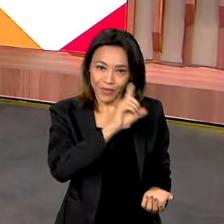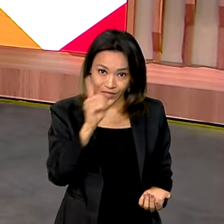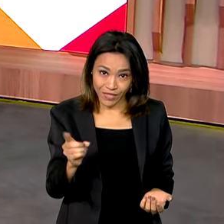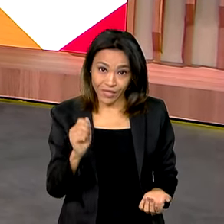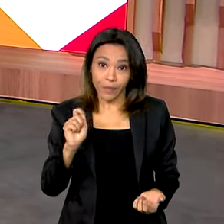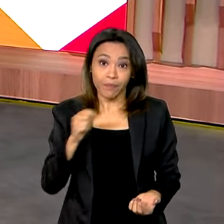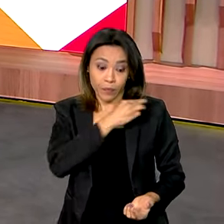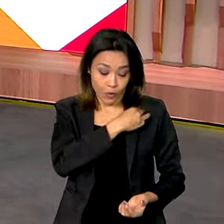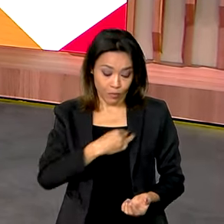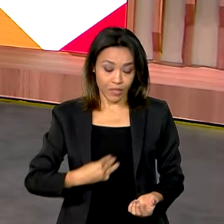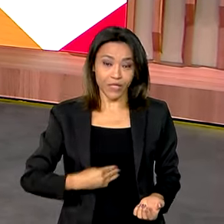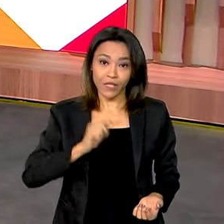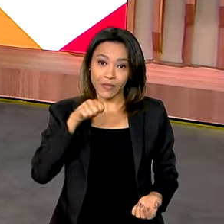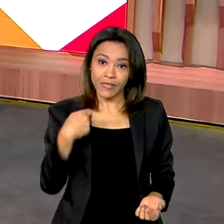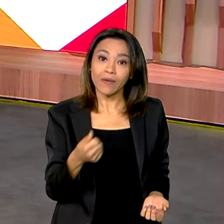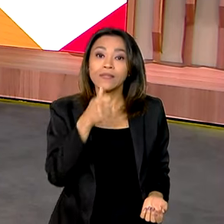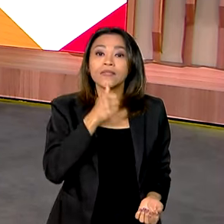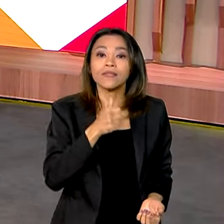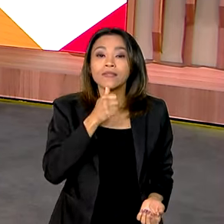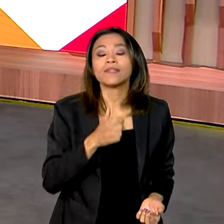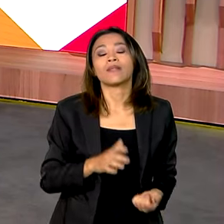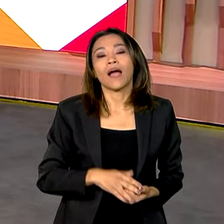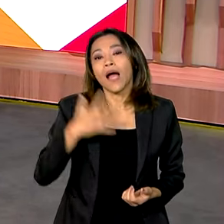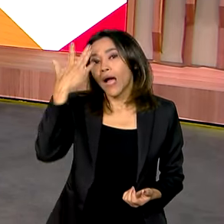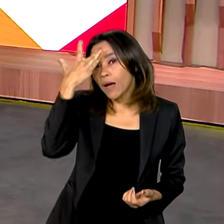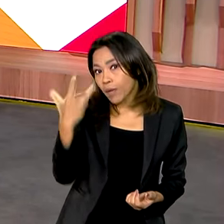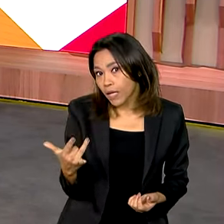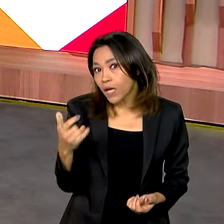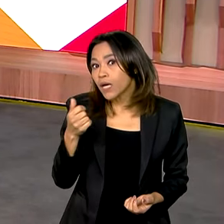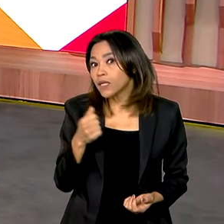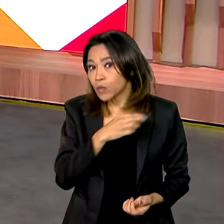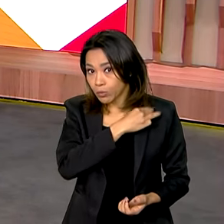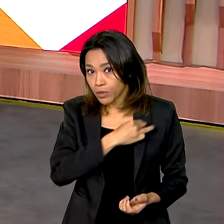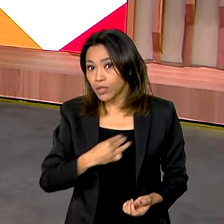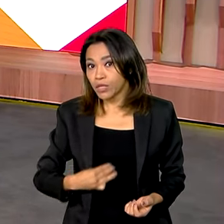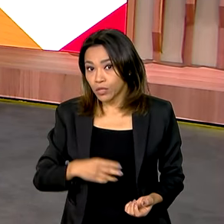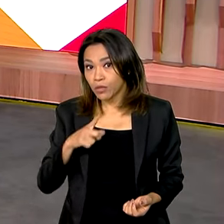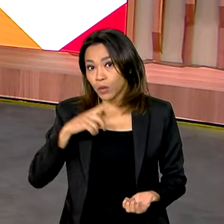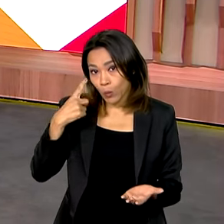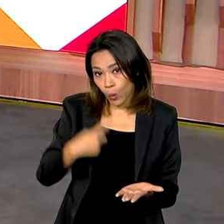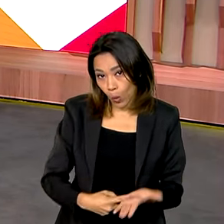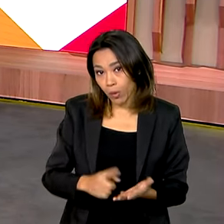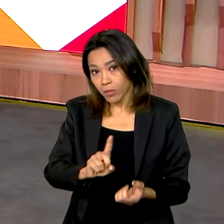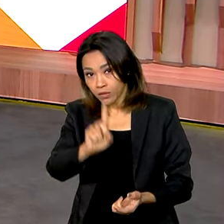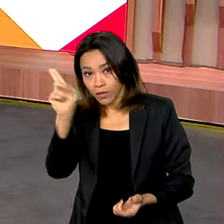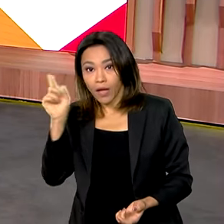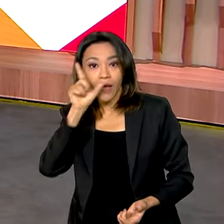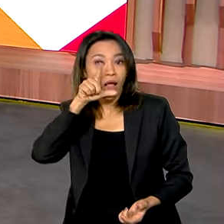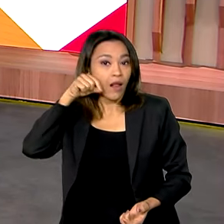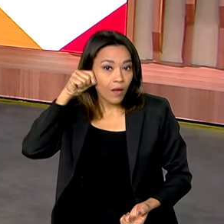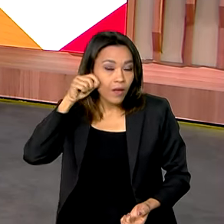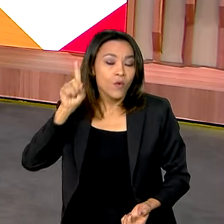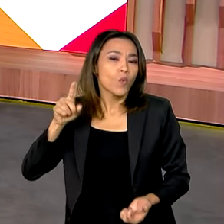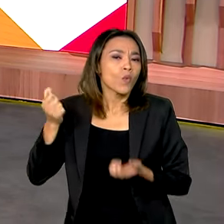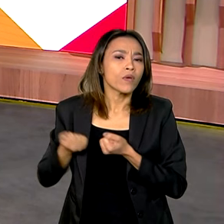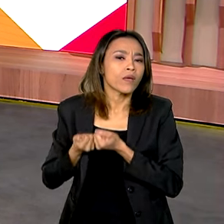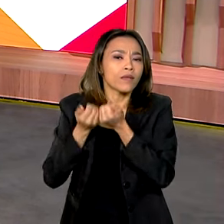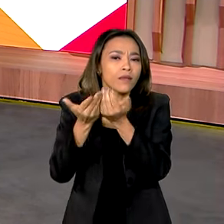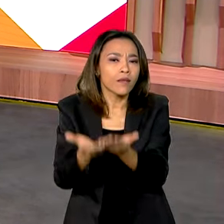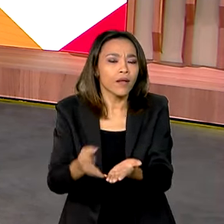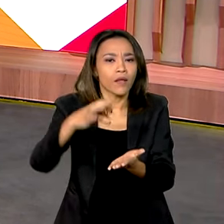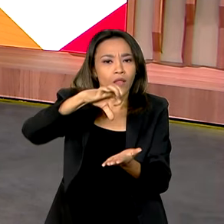Jade Filho com a gente hoje. E amanhã o ministro tem uma agenda, Vanessa, lá em Alagoas, em Maceió, onde serão entregues